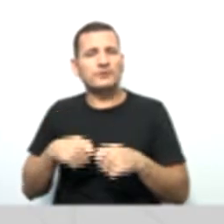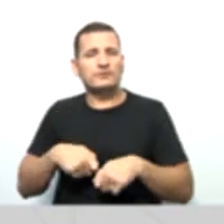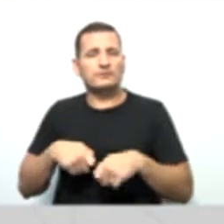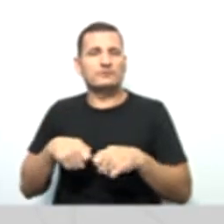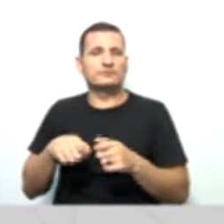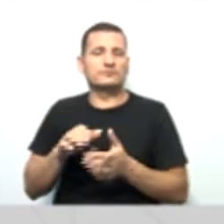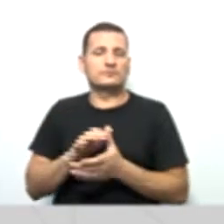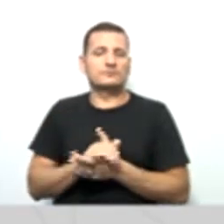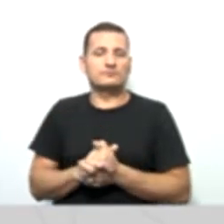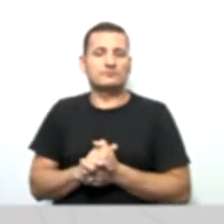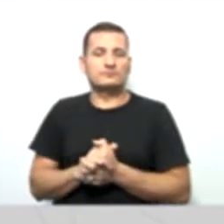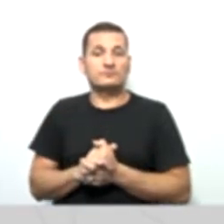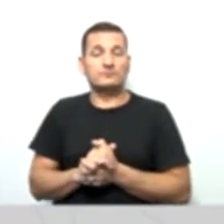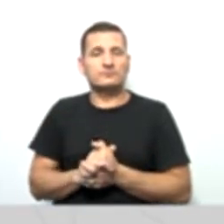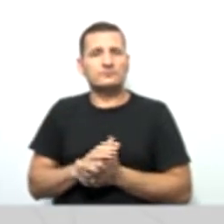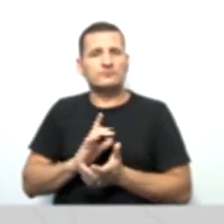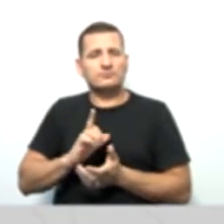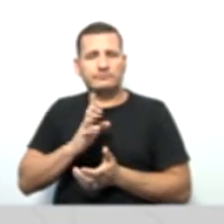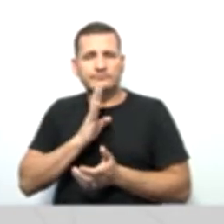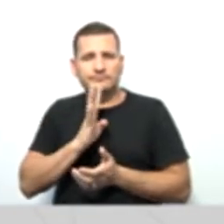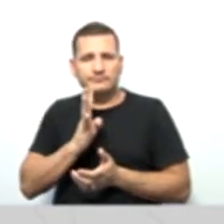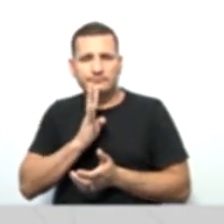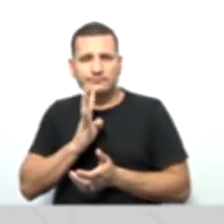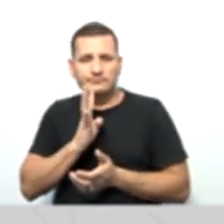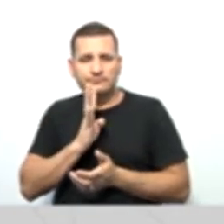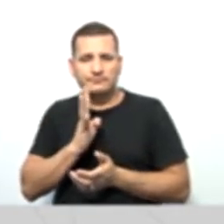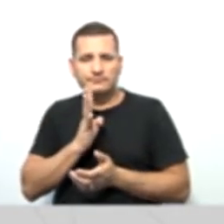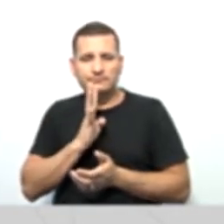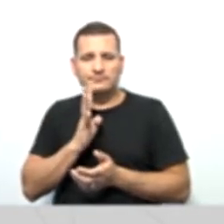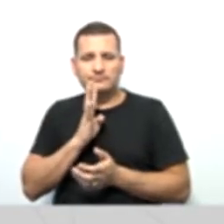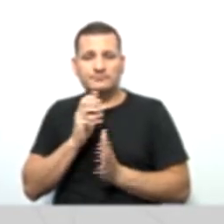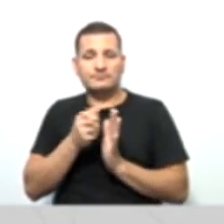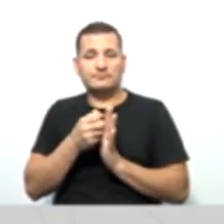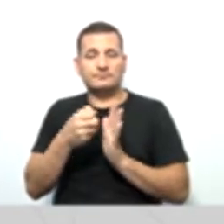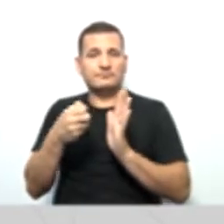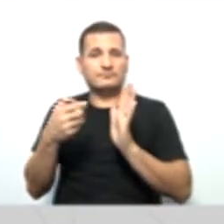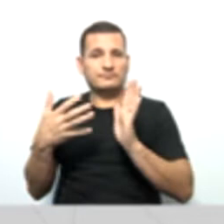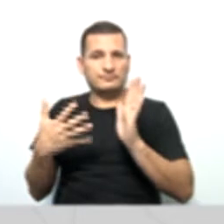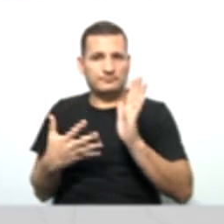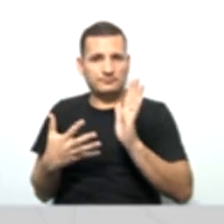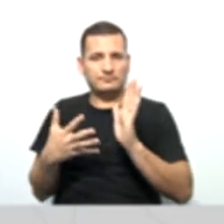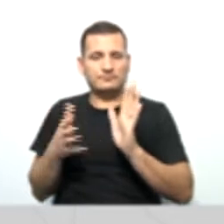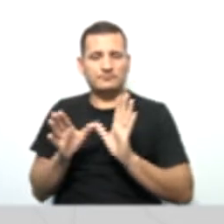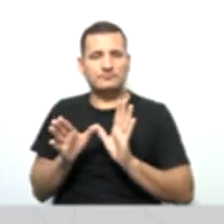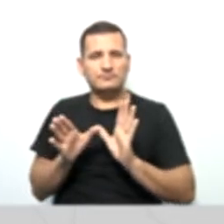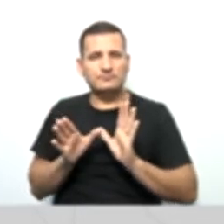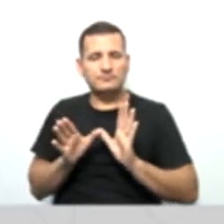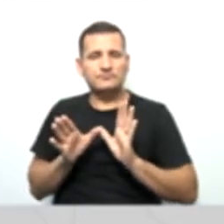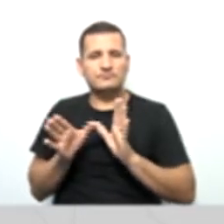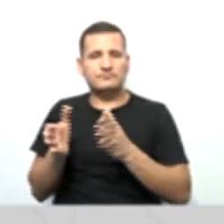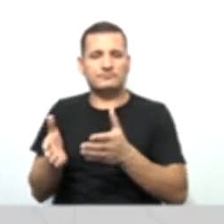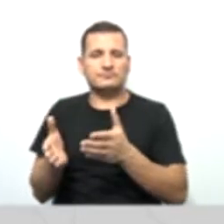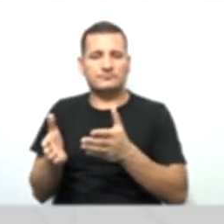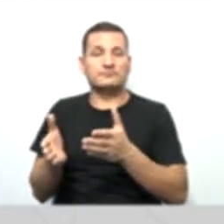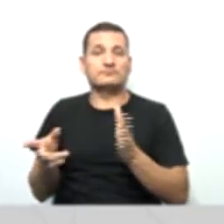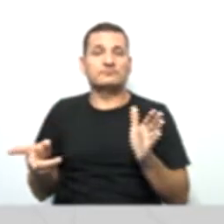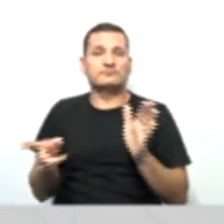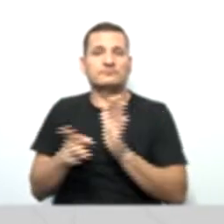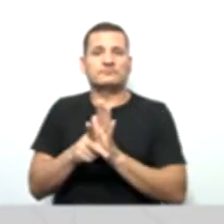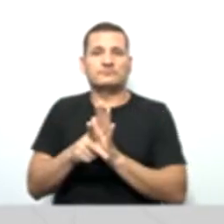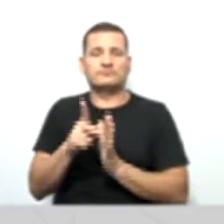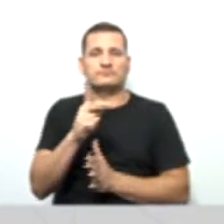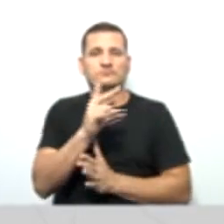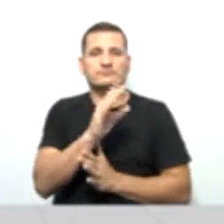que tenha o conhecimento dos aspectos específicos inerente às sociedades